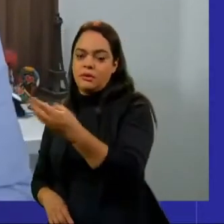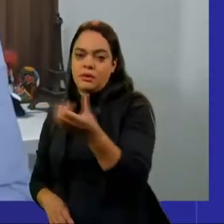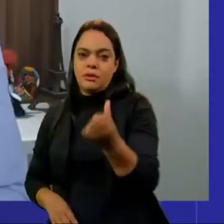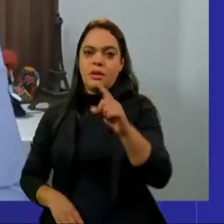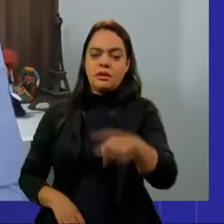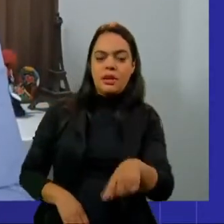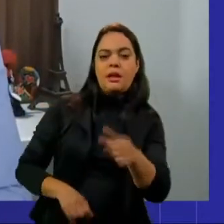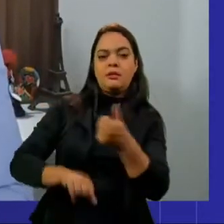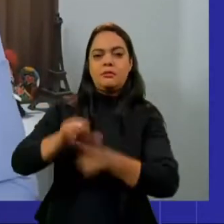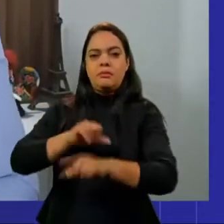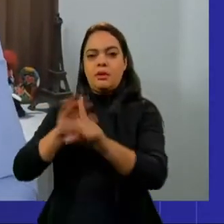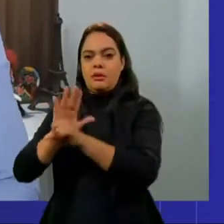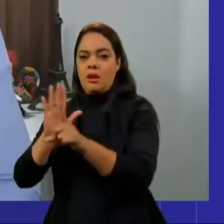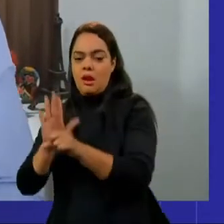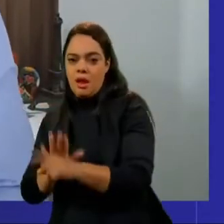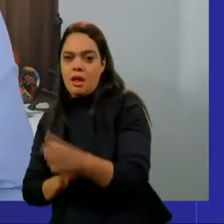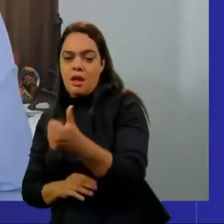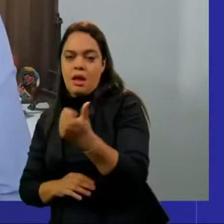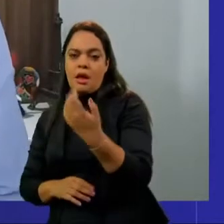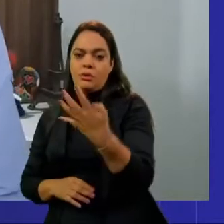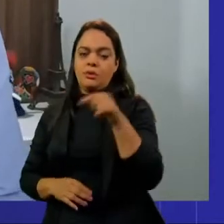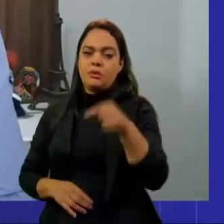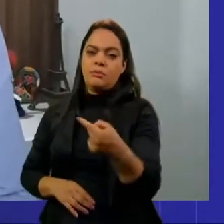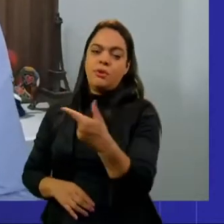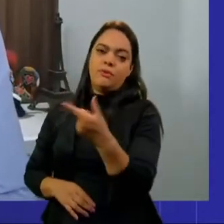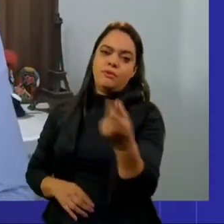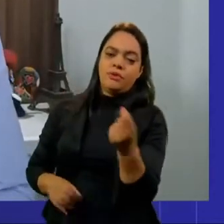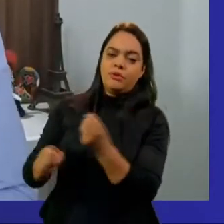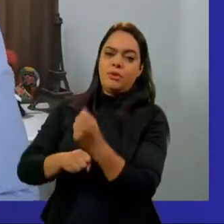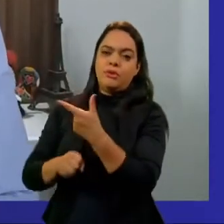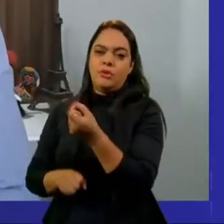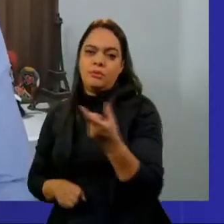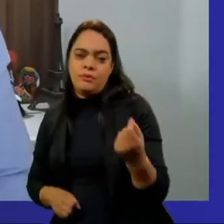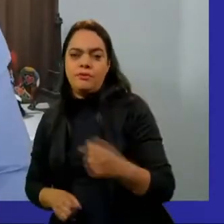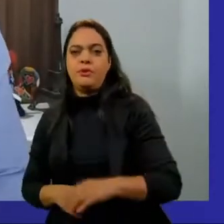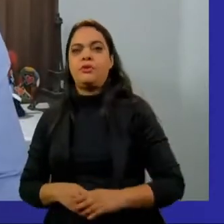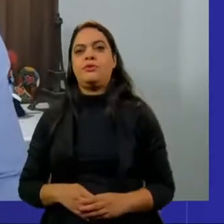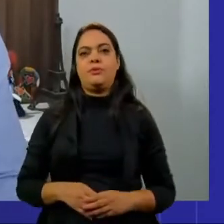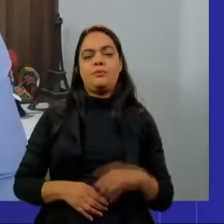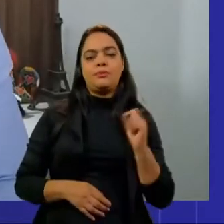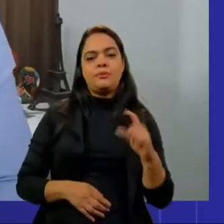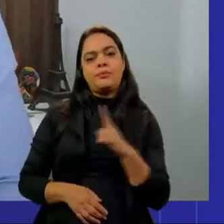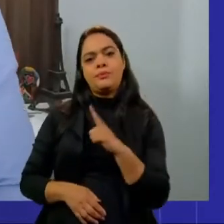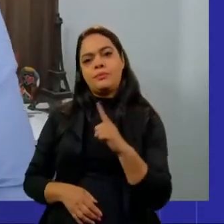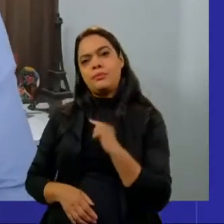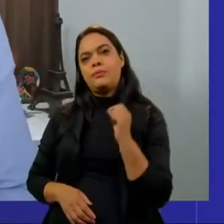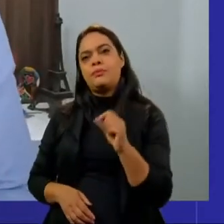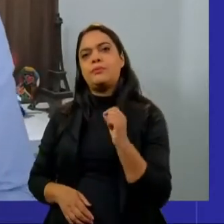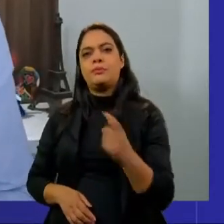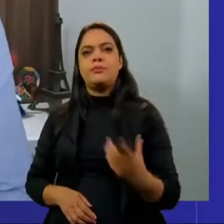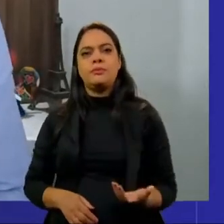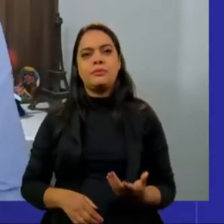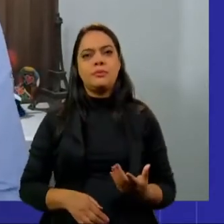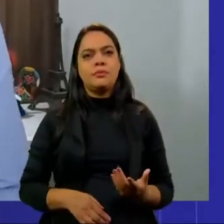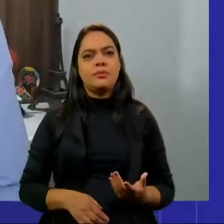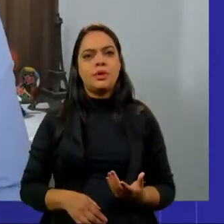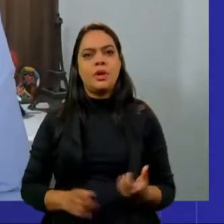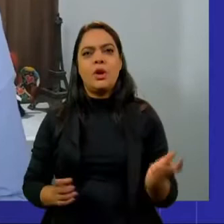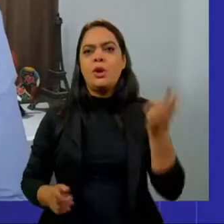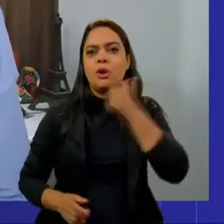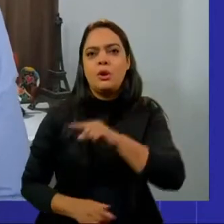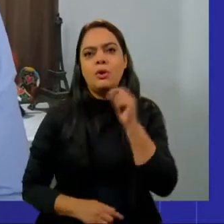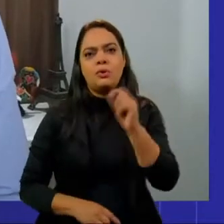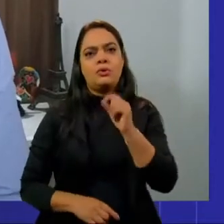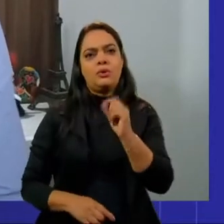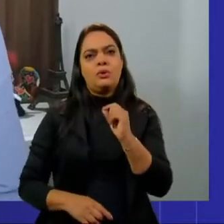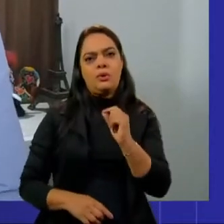de 2020, que instituiu o Programa de Manutenção de Emprego e Renda e possibilitou dessa forma a